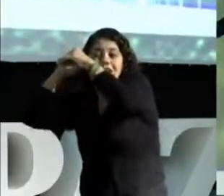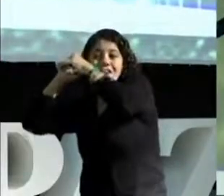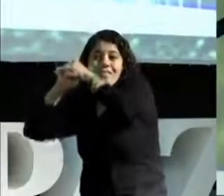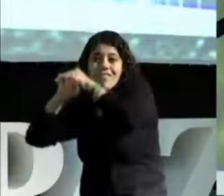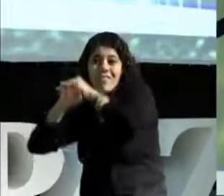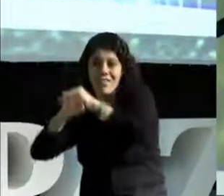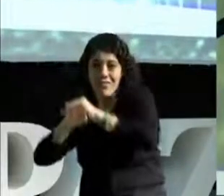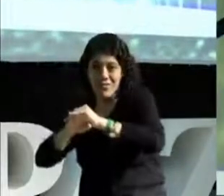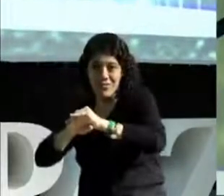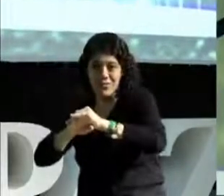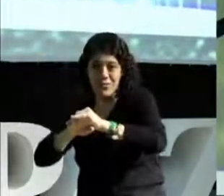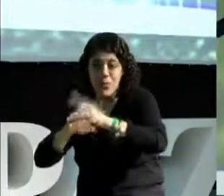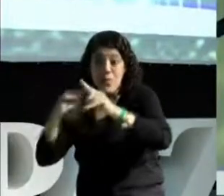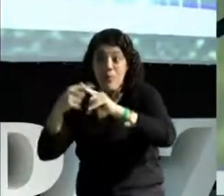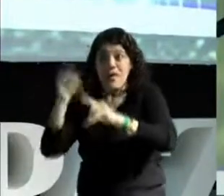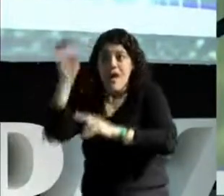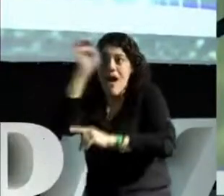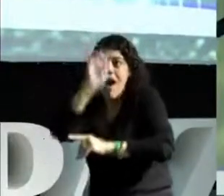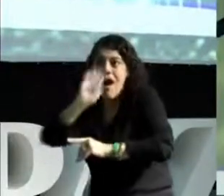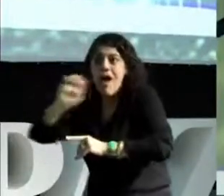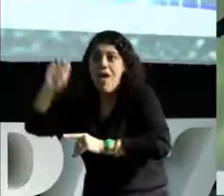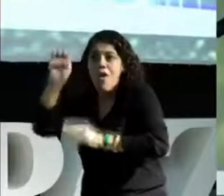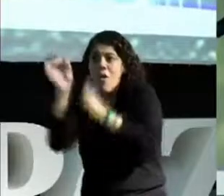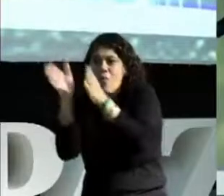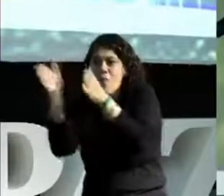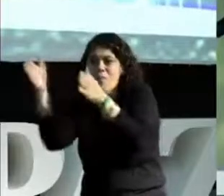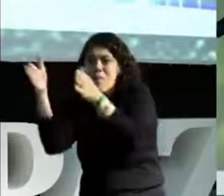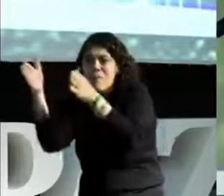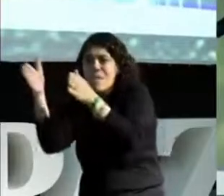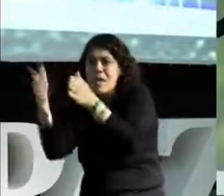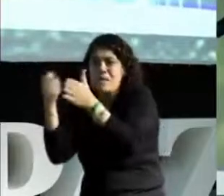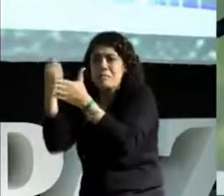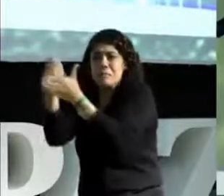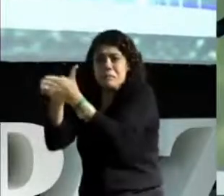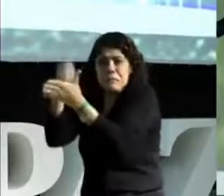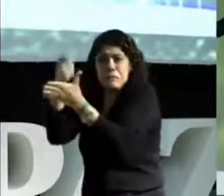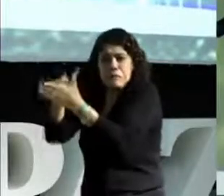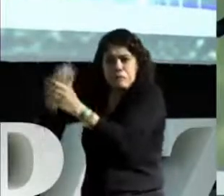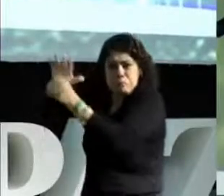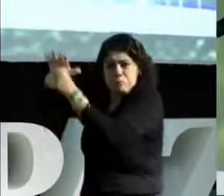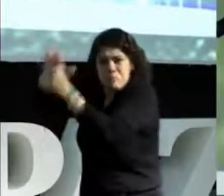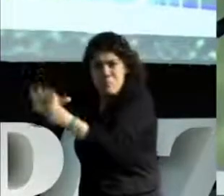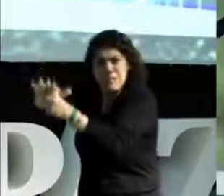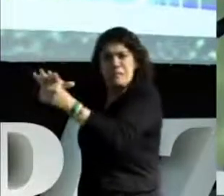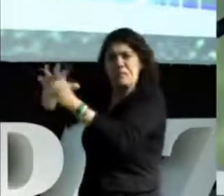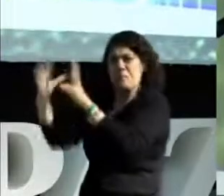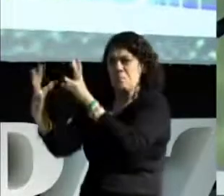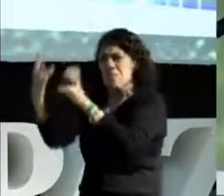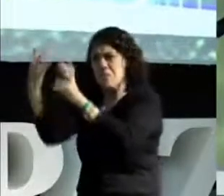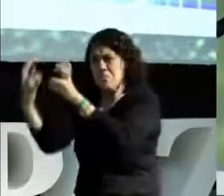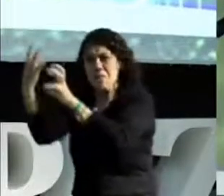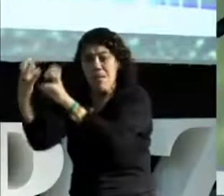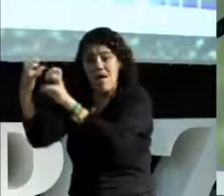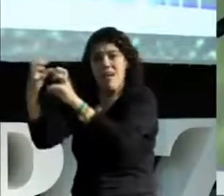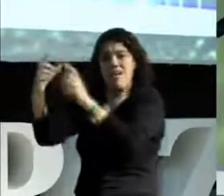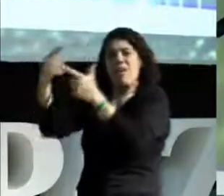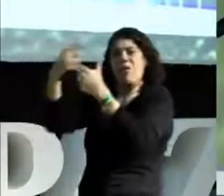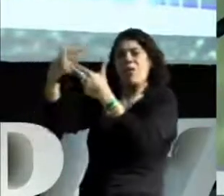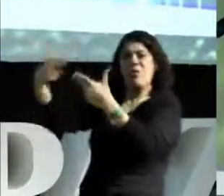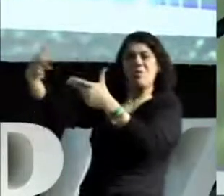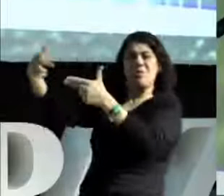profunda opressão, ignorância, barbárie e desconhecimento de uma série de ciências,